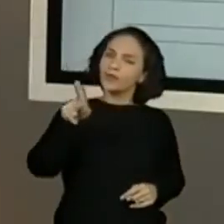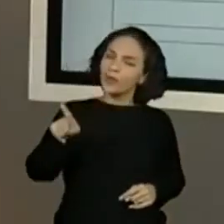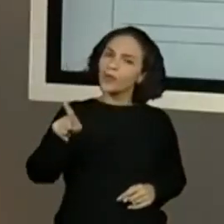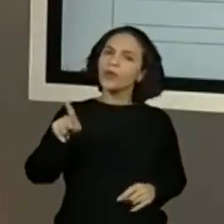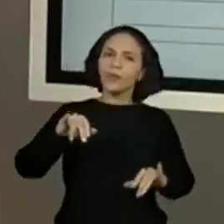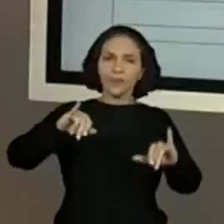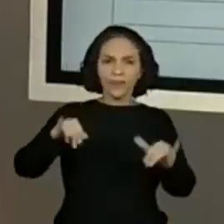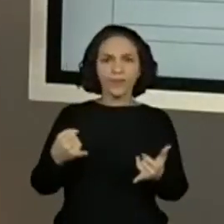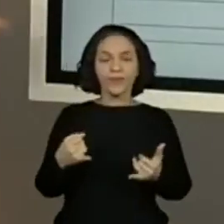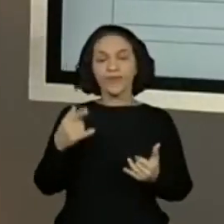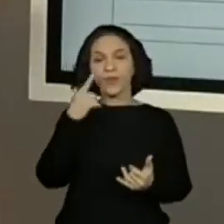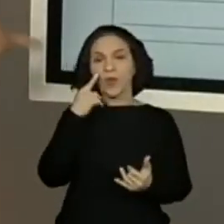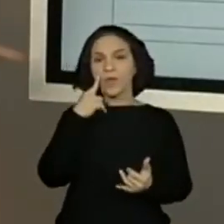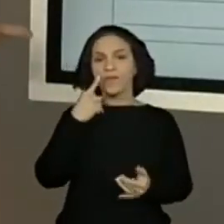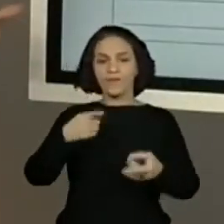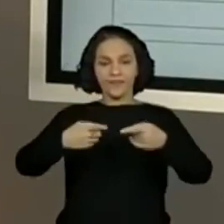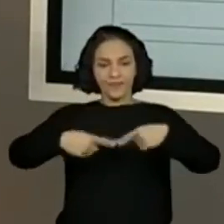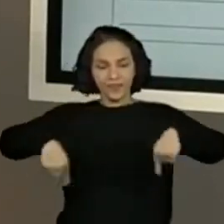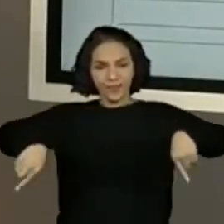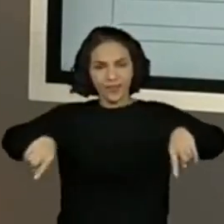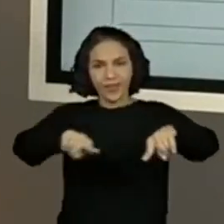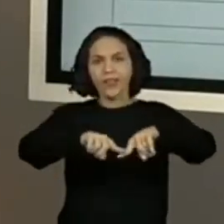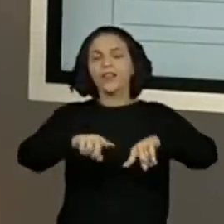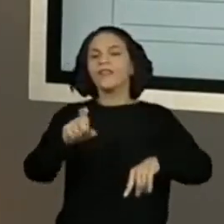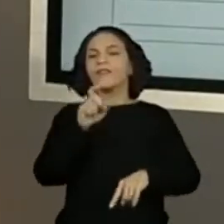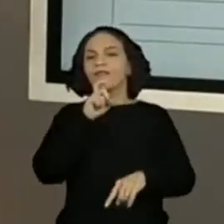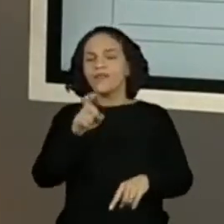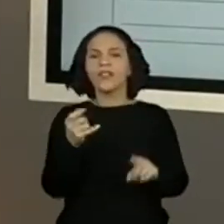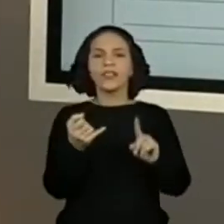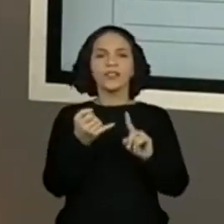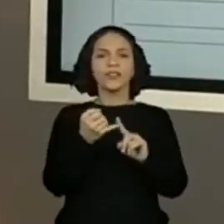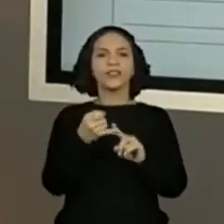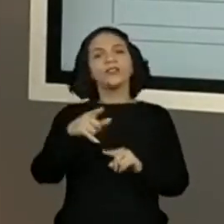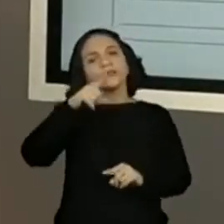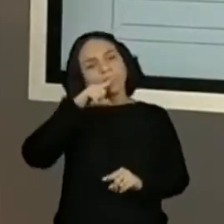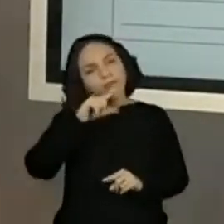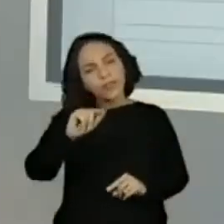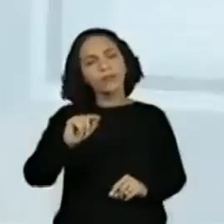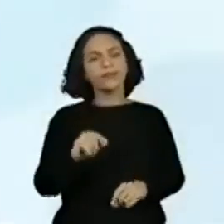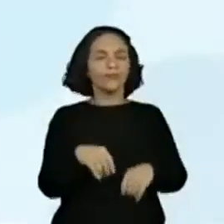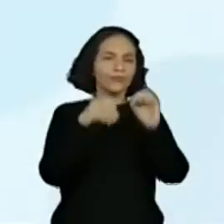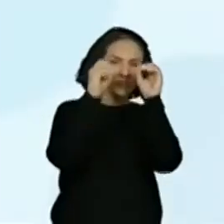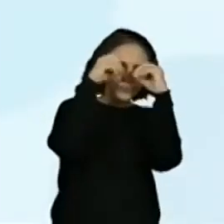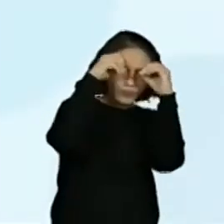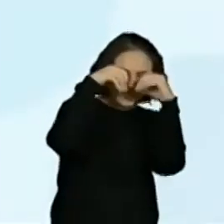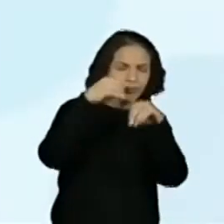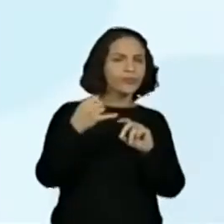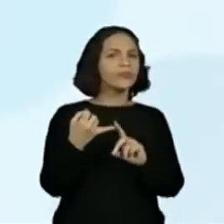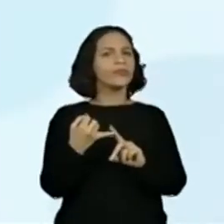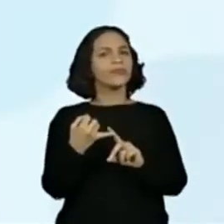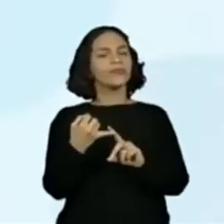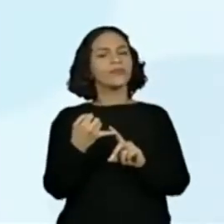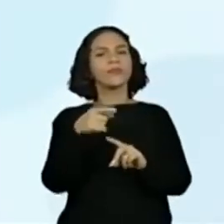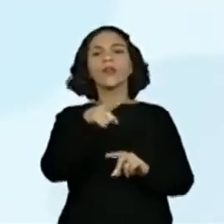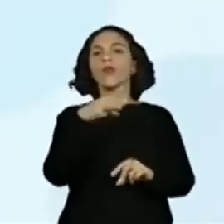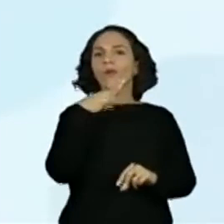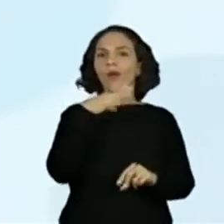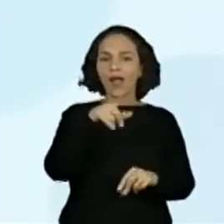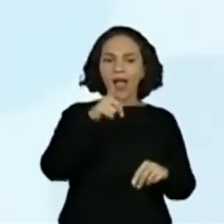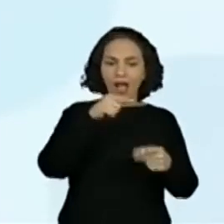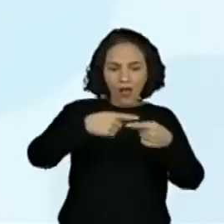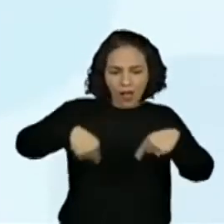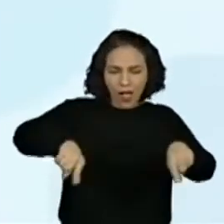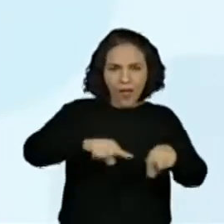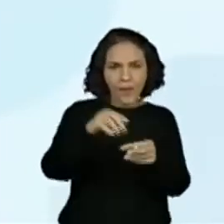A gente já colocou reino do lago verde, mago guardião, vilão noturno, mago conhecia a